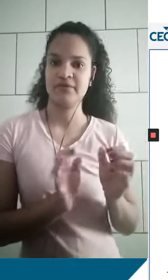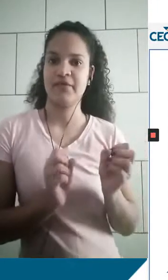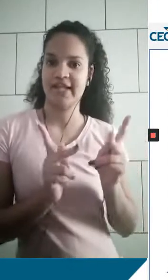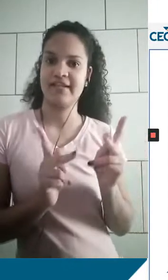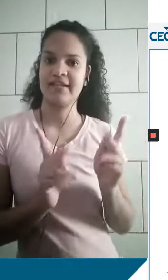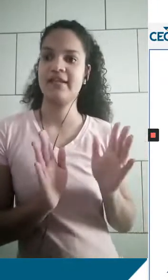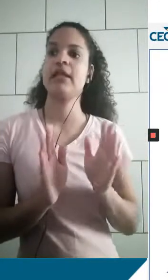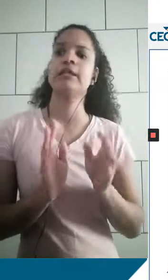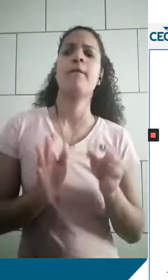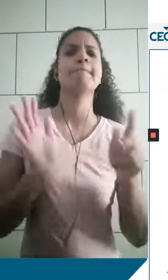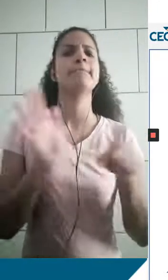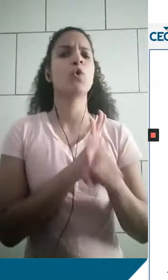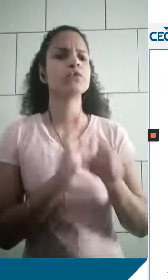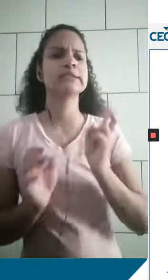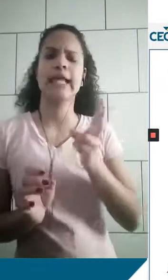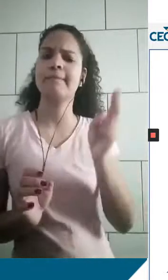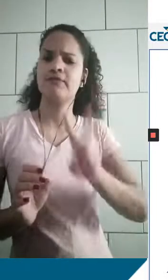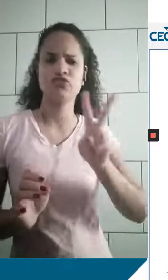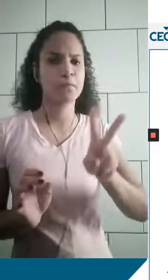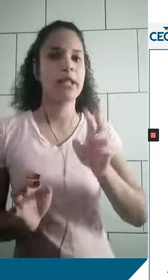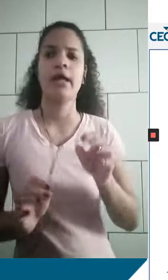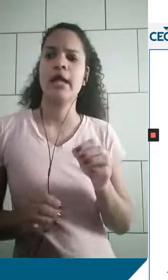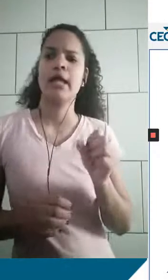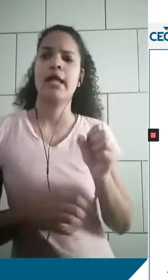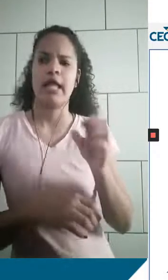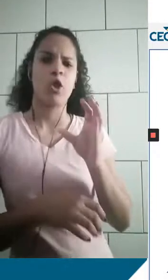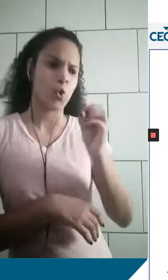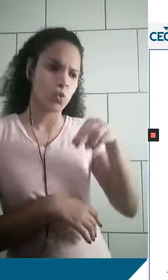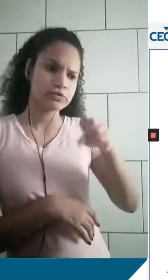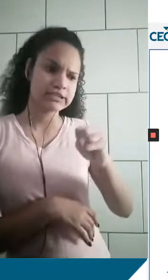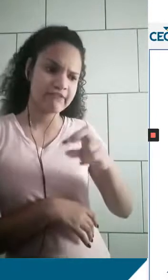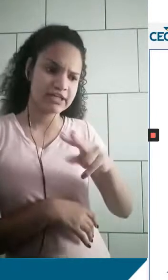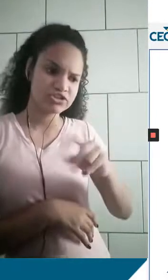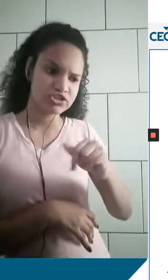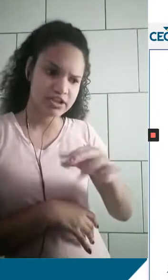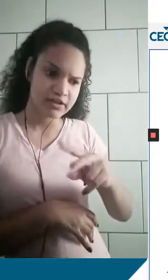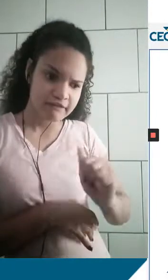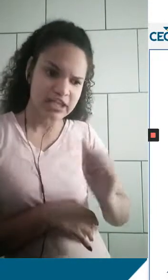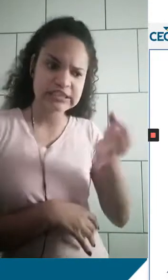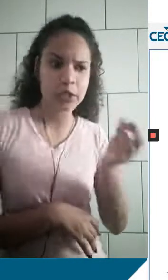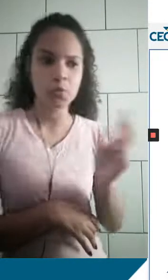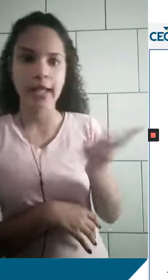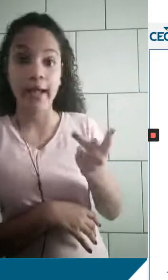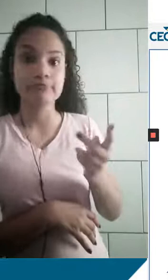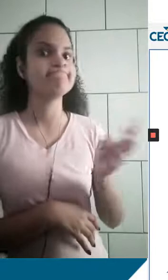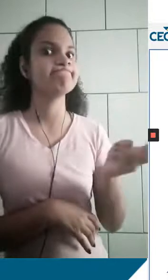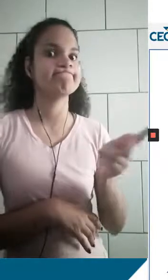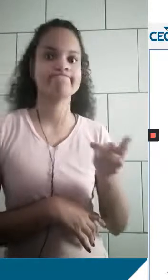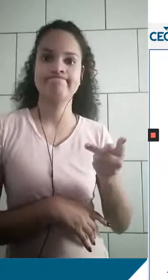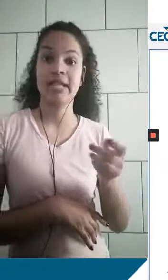DNA, a duplicação é conservativa. Isso muitas das vezes confunde. Ela é semiconservativa, porque metade